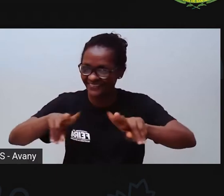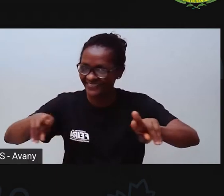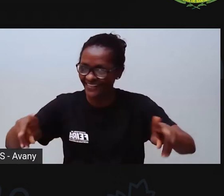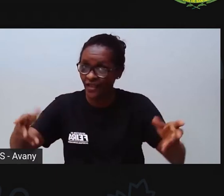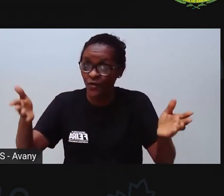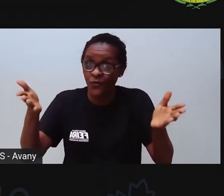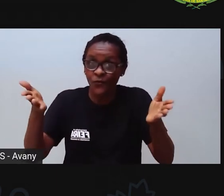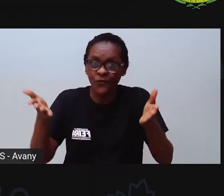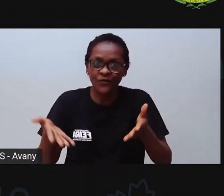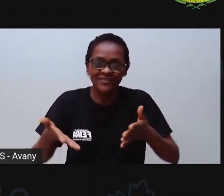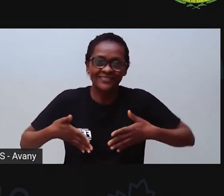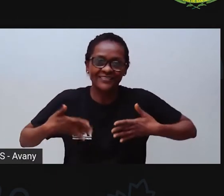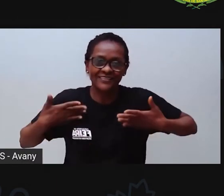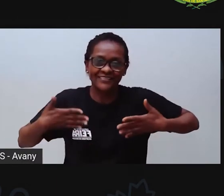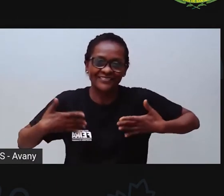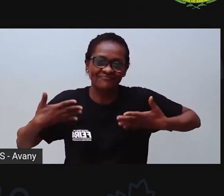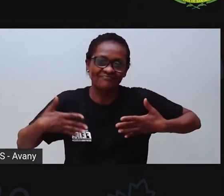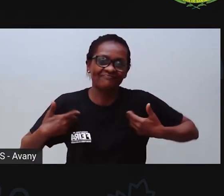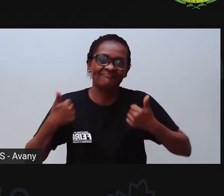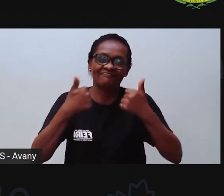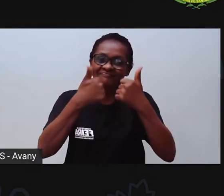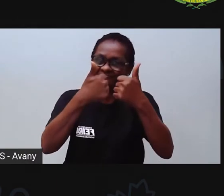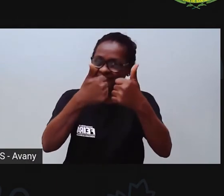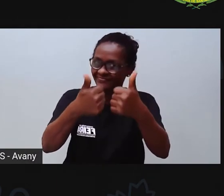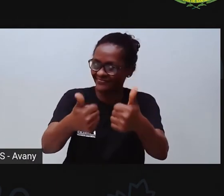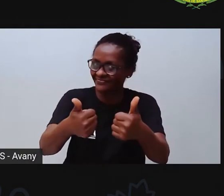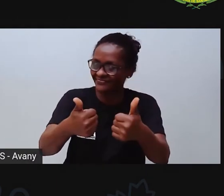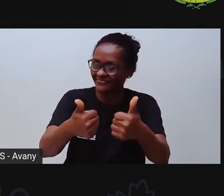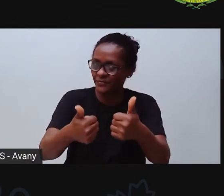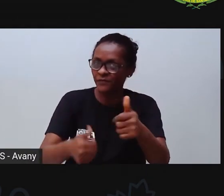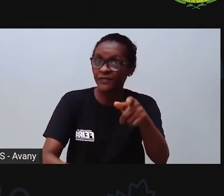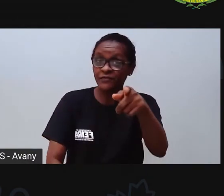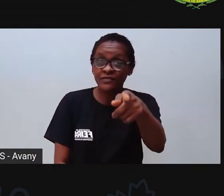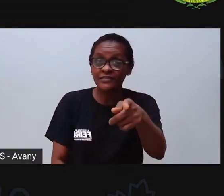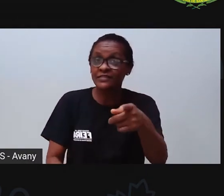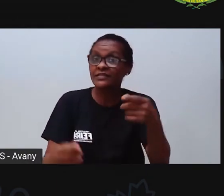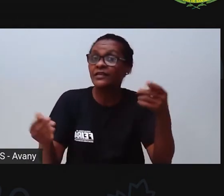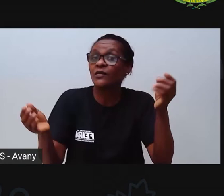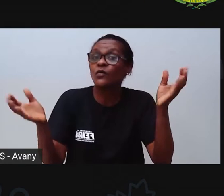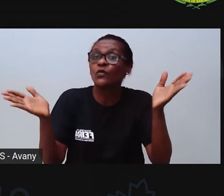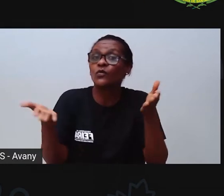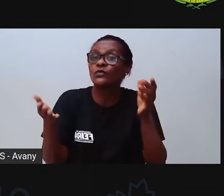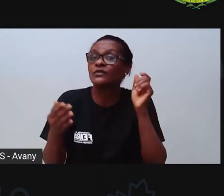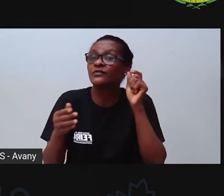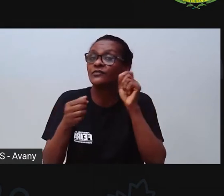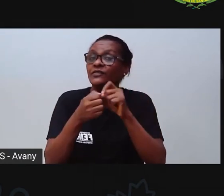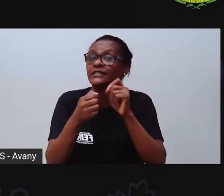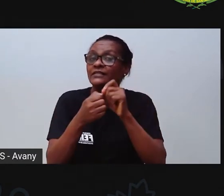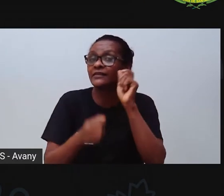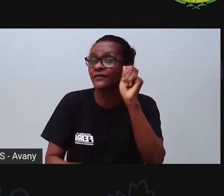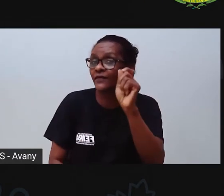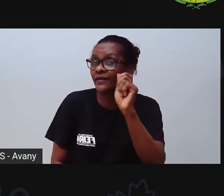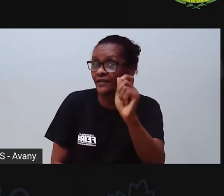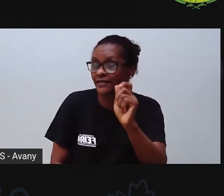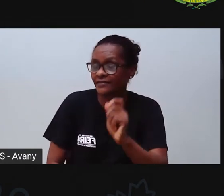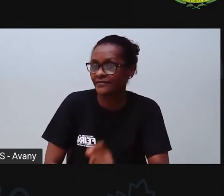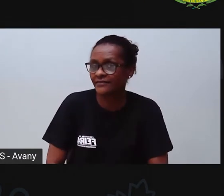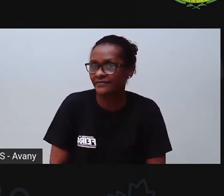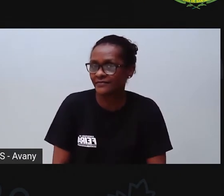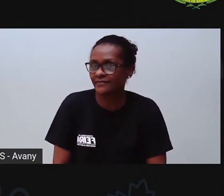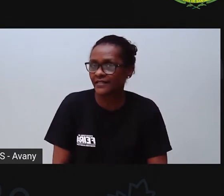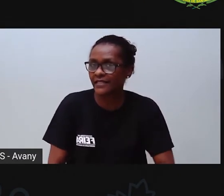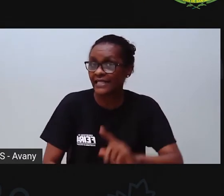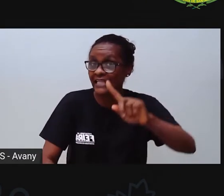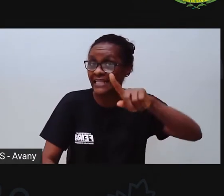muito importante, né? E aí, vou dar uma missão para vocês, hein? A missão de vocês é, depois